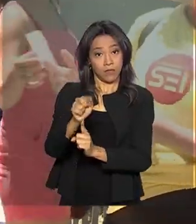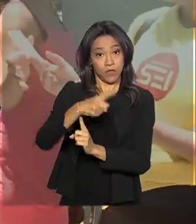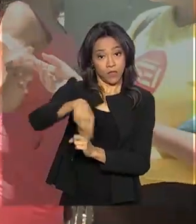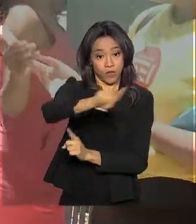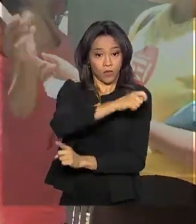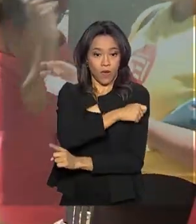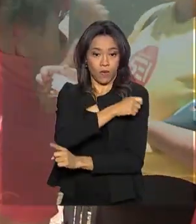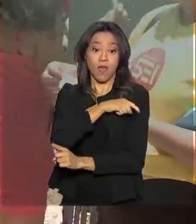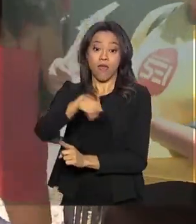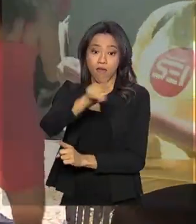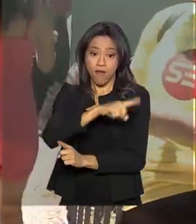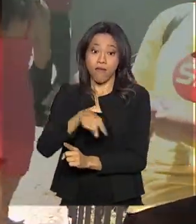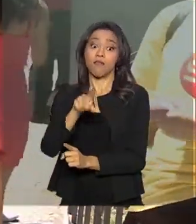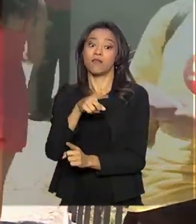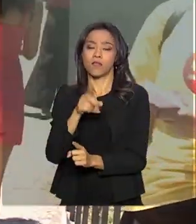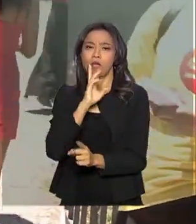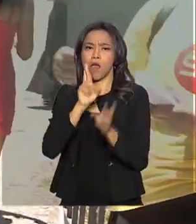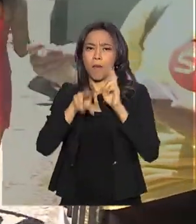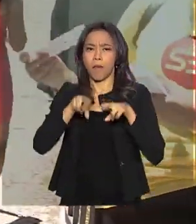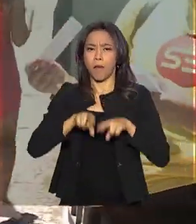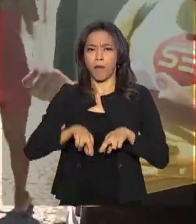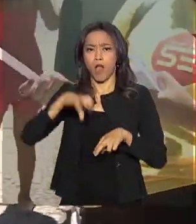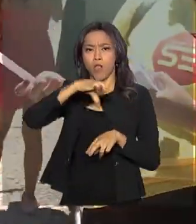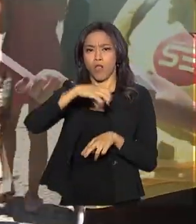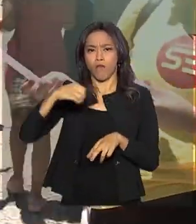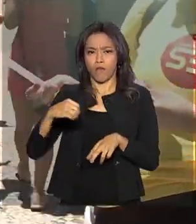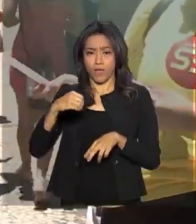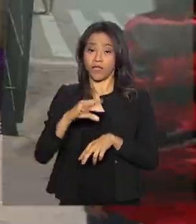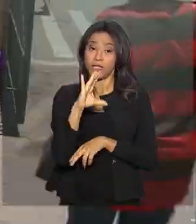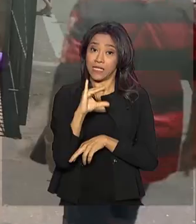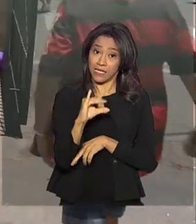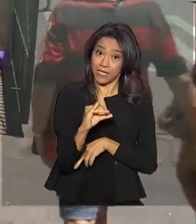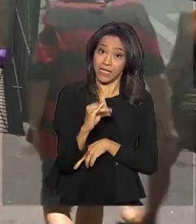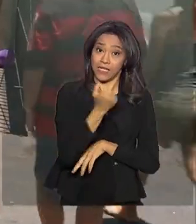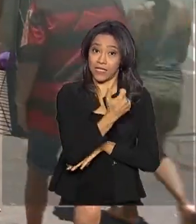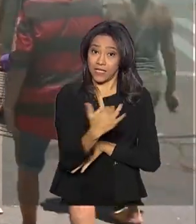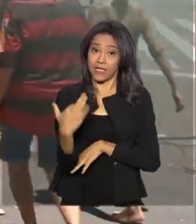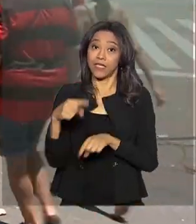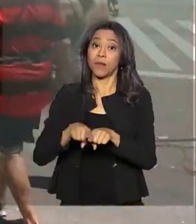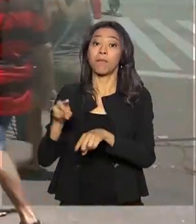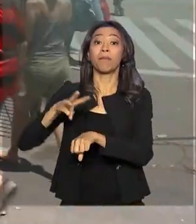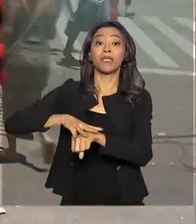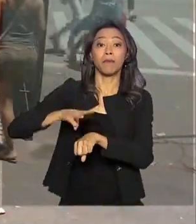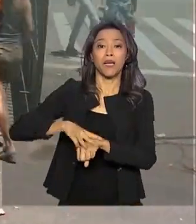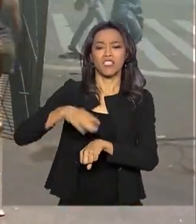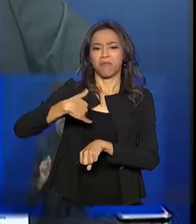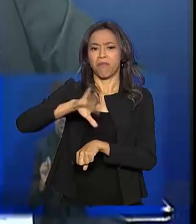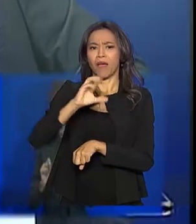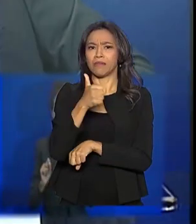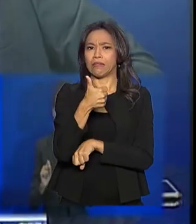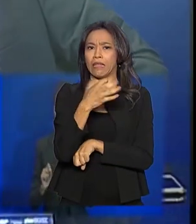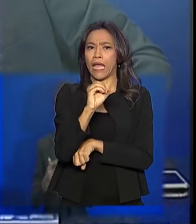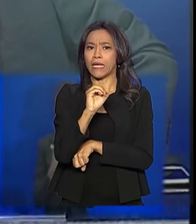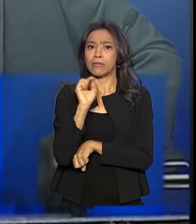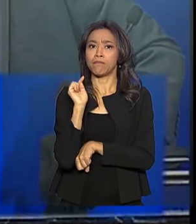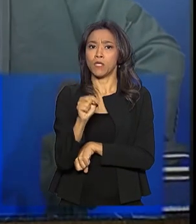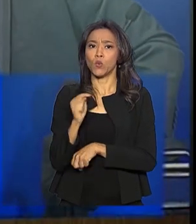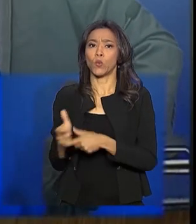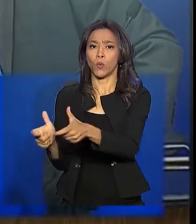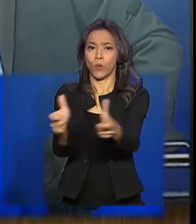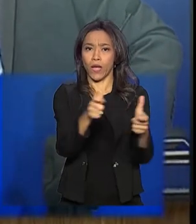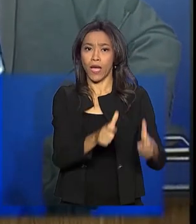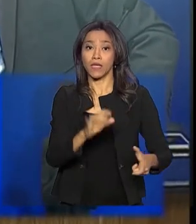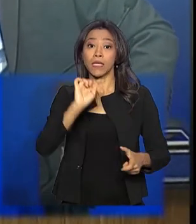Eles responderam a 90 questões de ciências da natureza e matemática, em mais de 10 mil locais, em 1.700